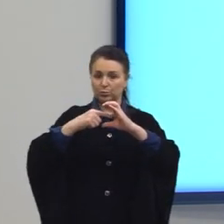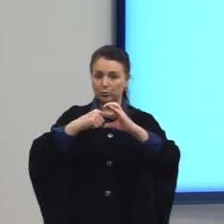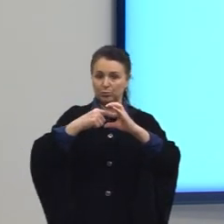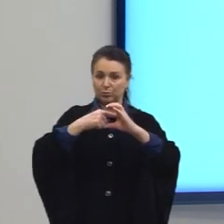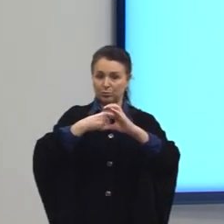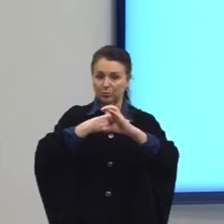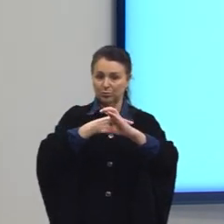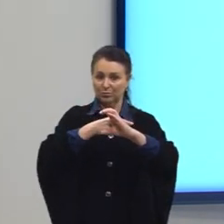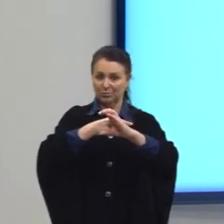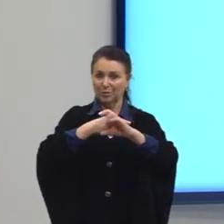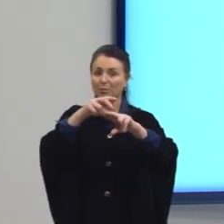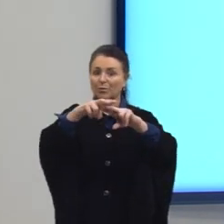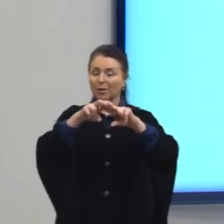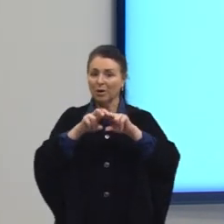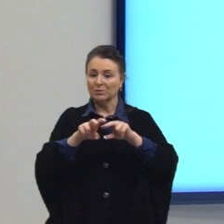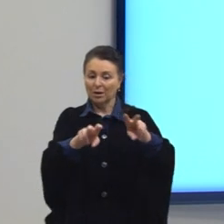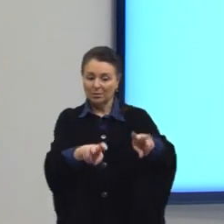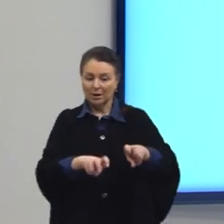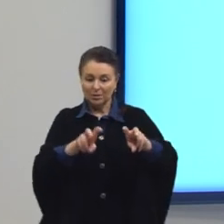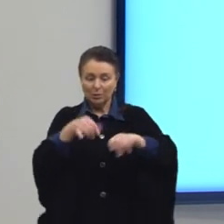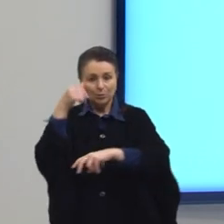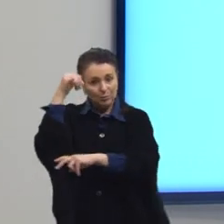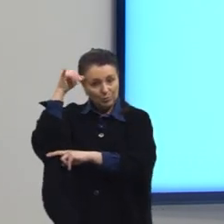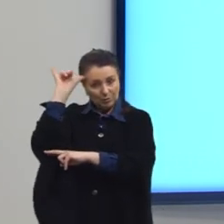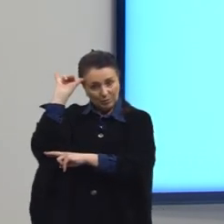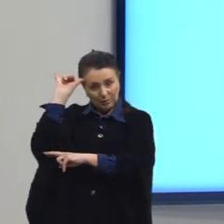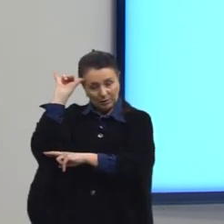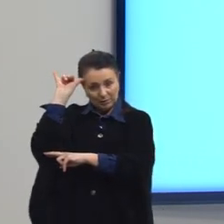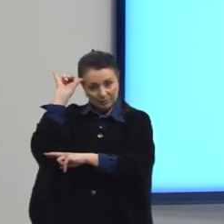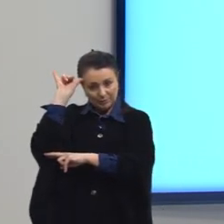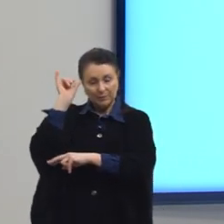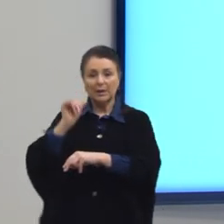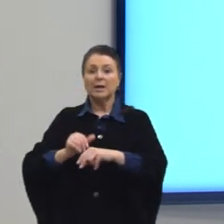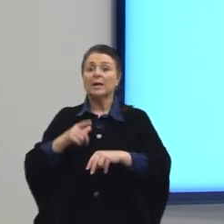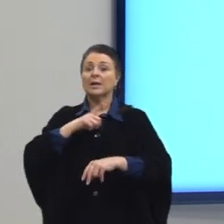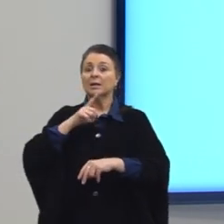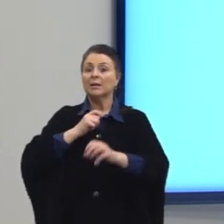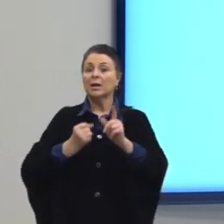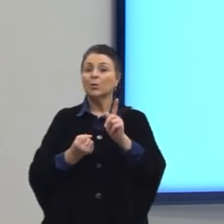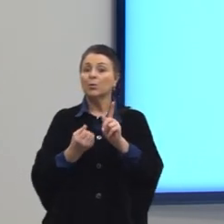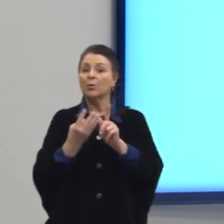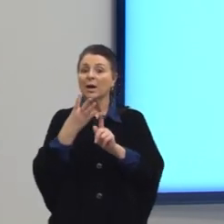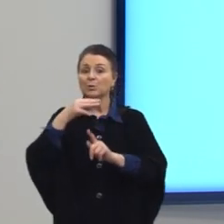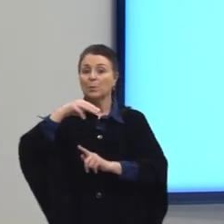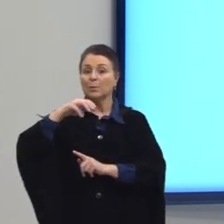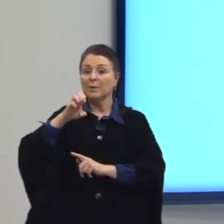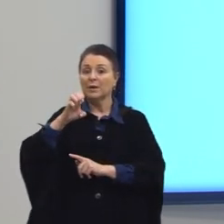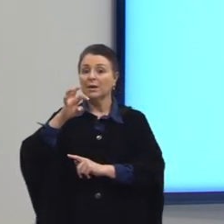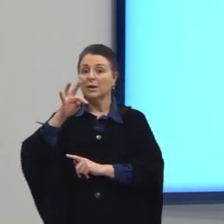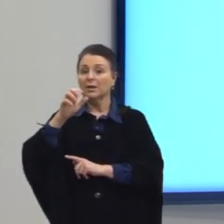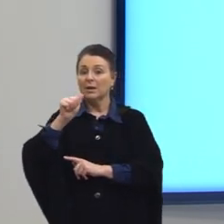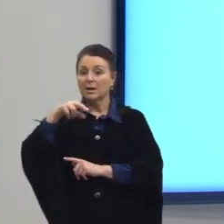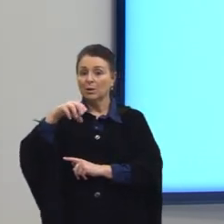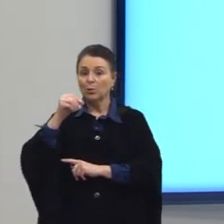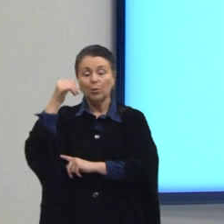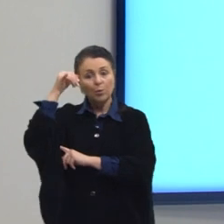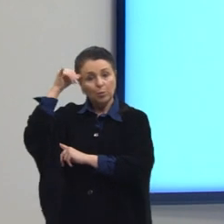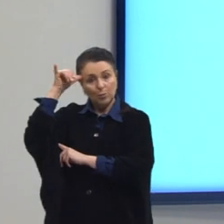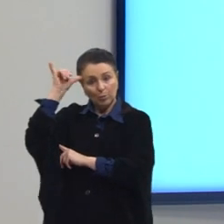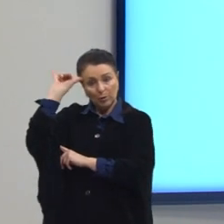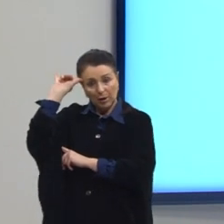e pecuária. Sendo que a emissão do metano pelo gado responde por cerca de